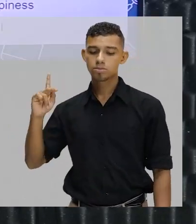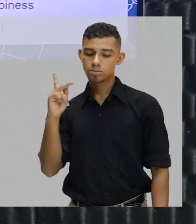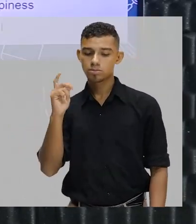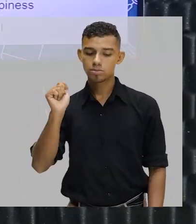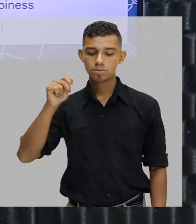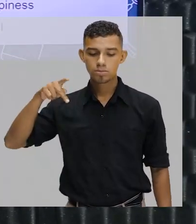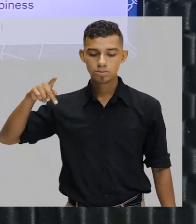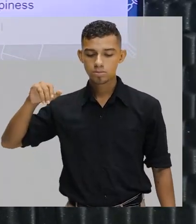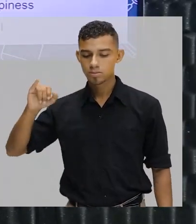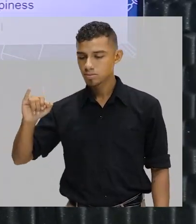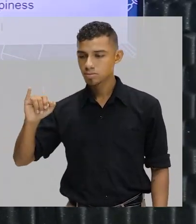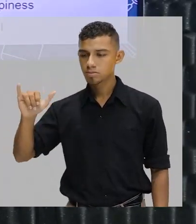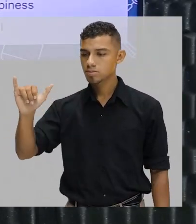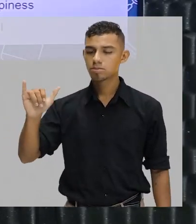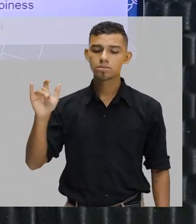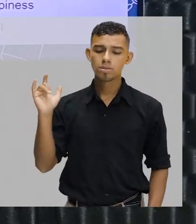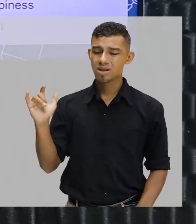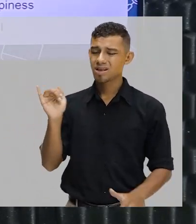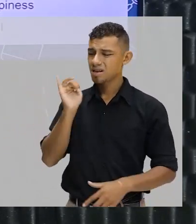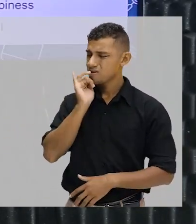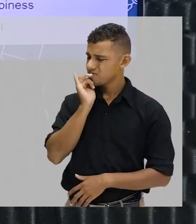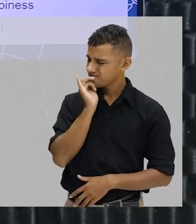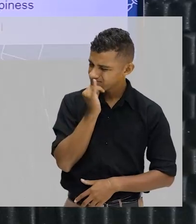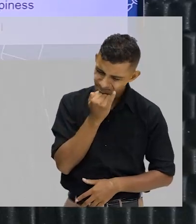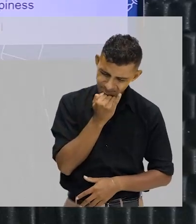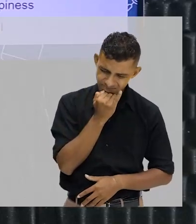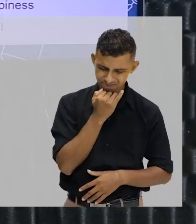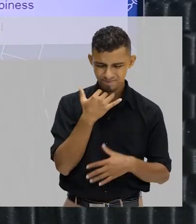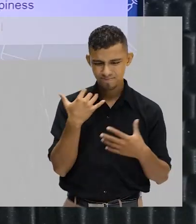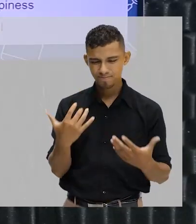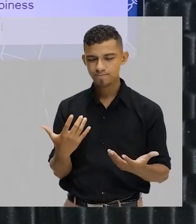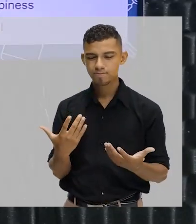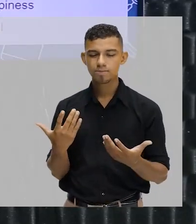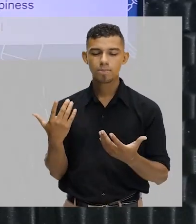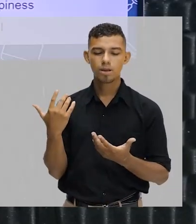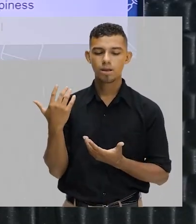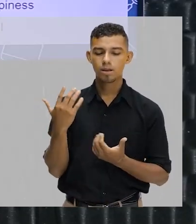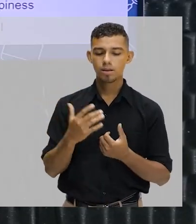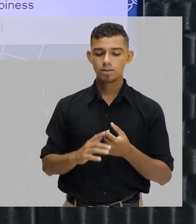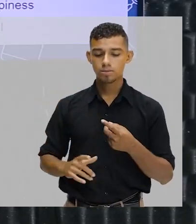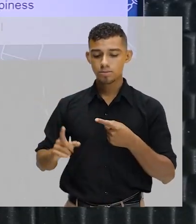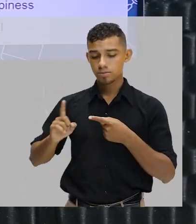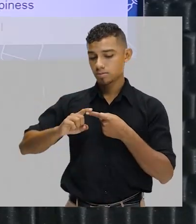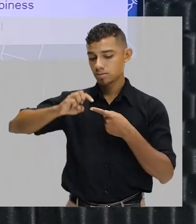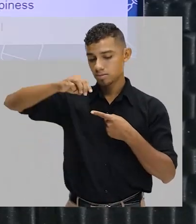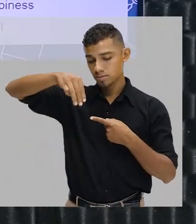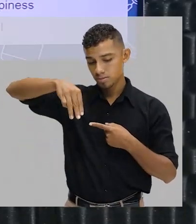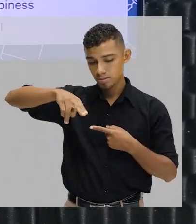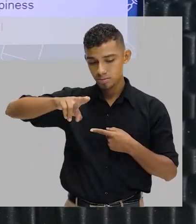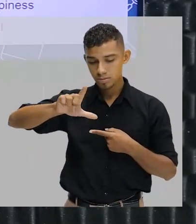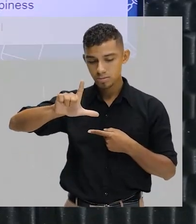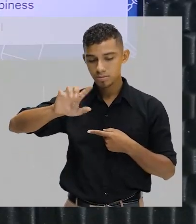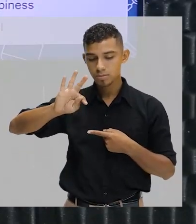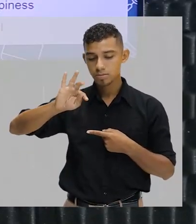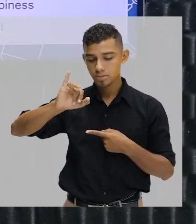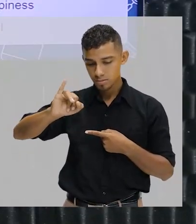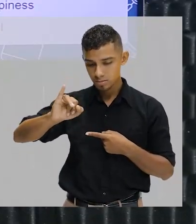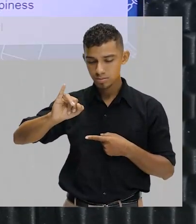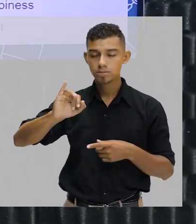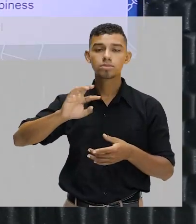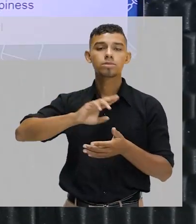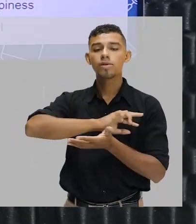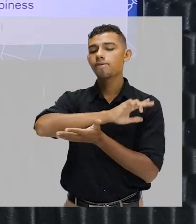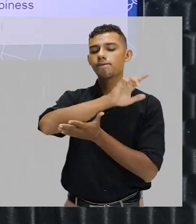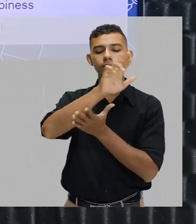infeliz. Então, é uma palavra com sentido negativo. Multi é um prefixo que dá a ideia de muitos,